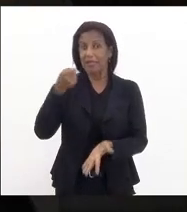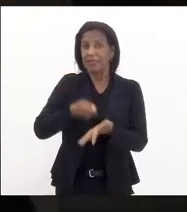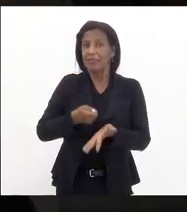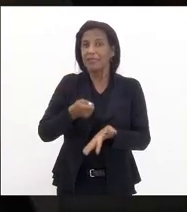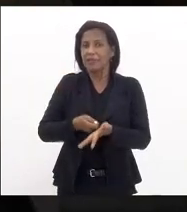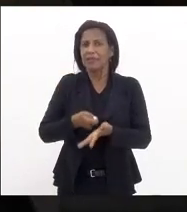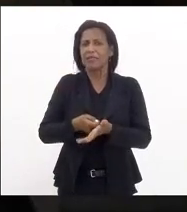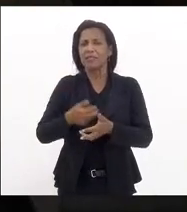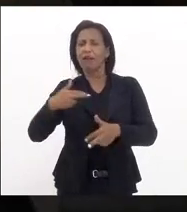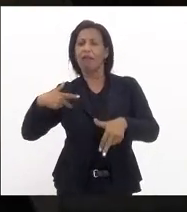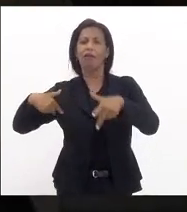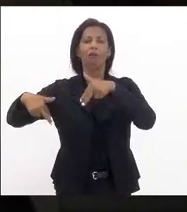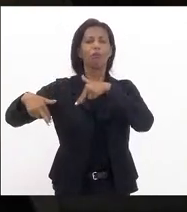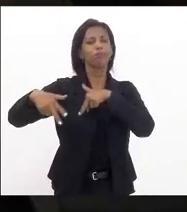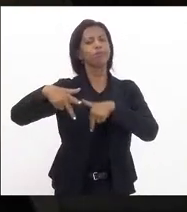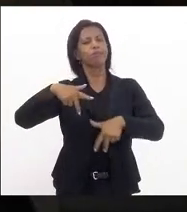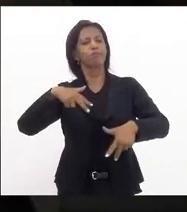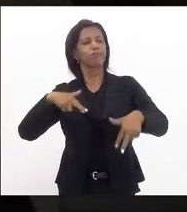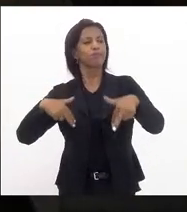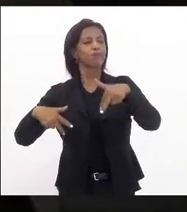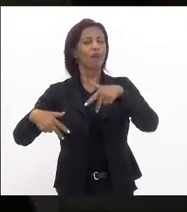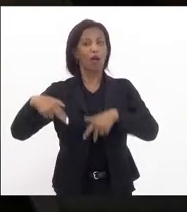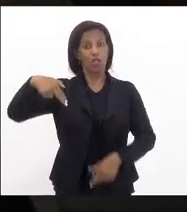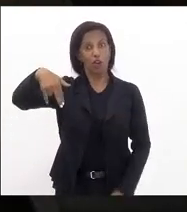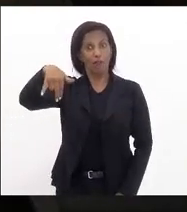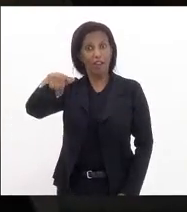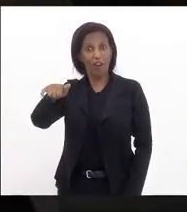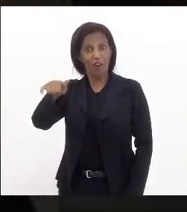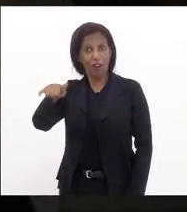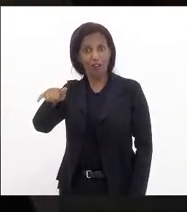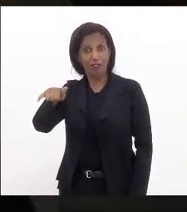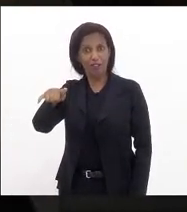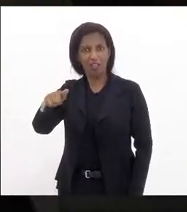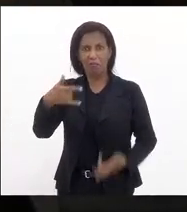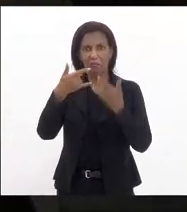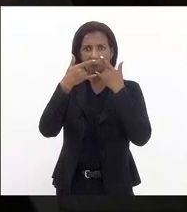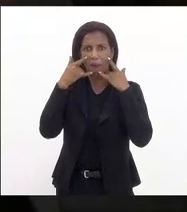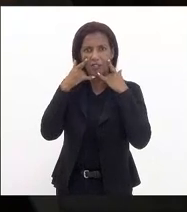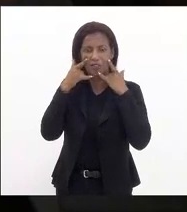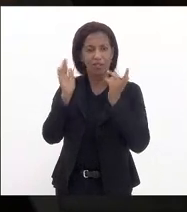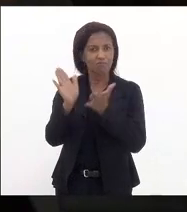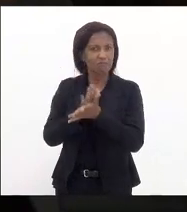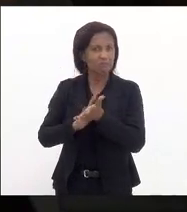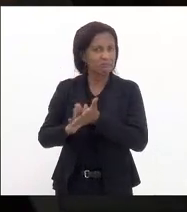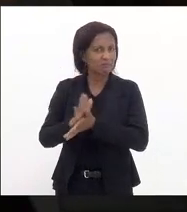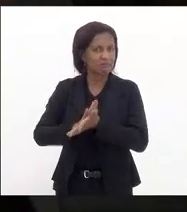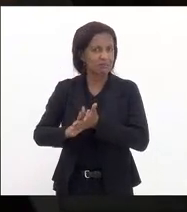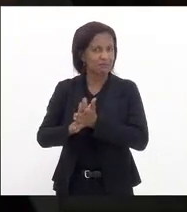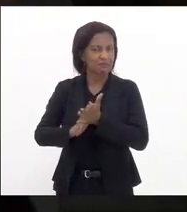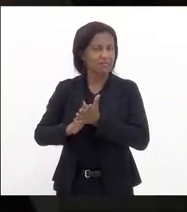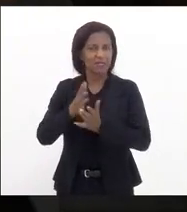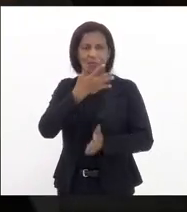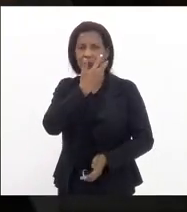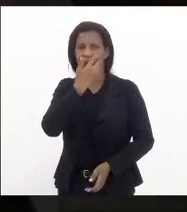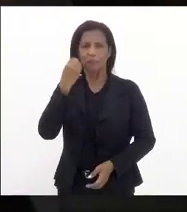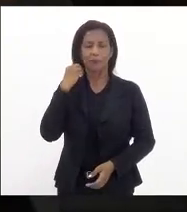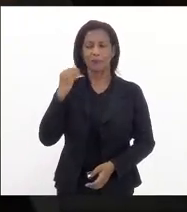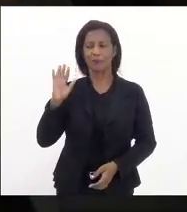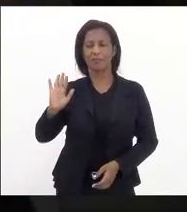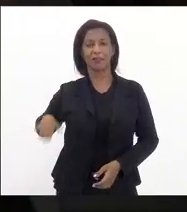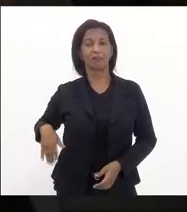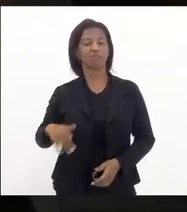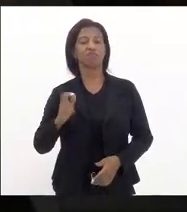circular pela cidade Lucinha sem usar máscaras sem usar máscaras a